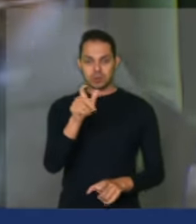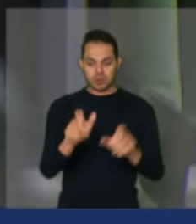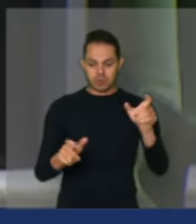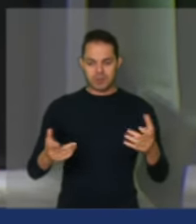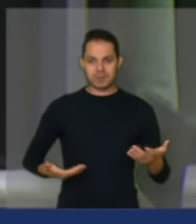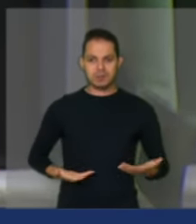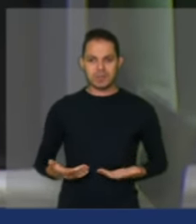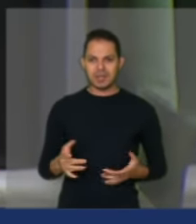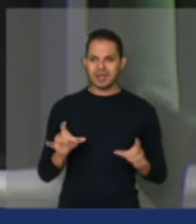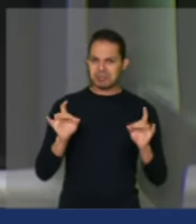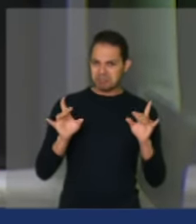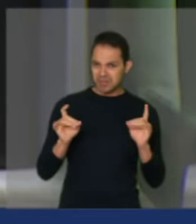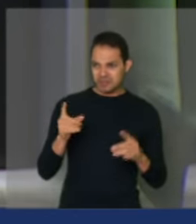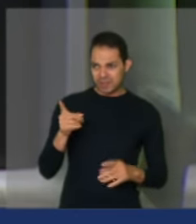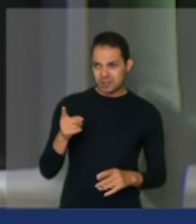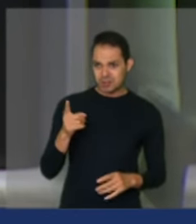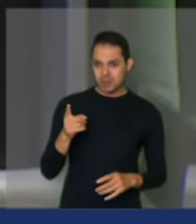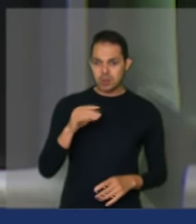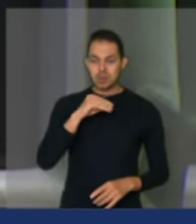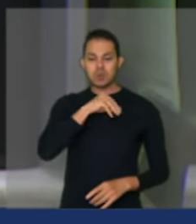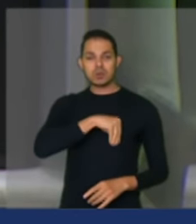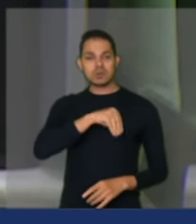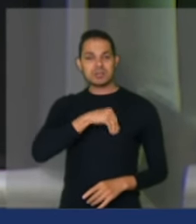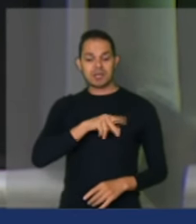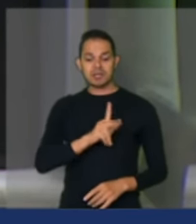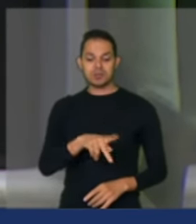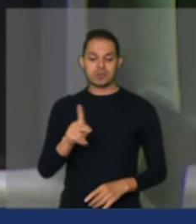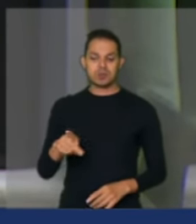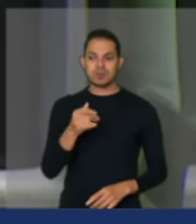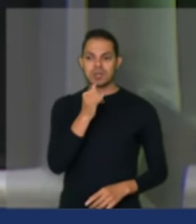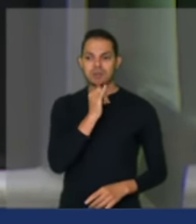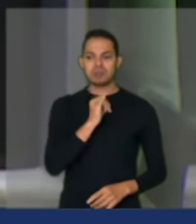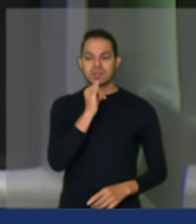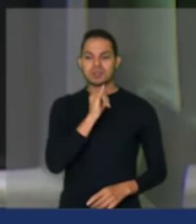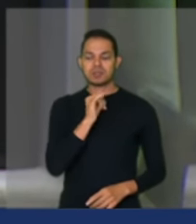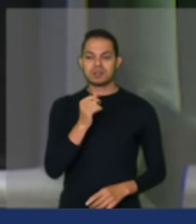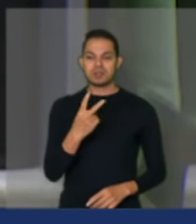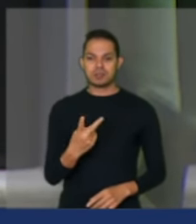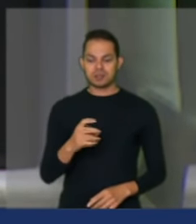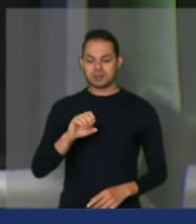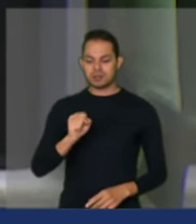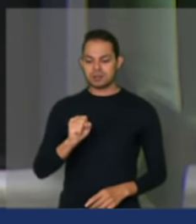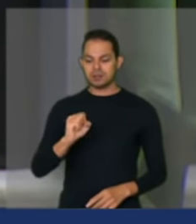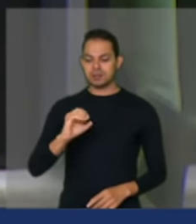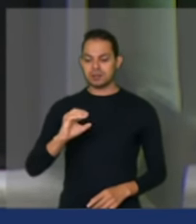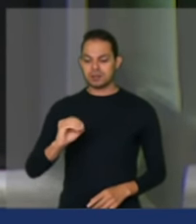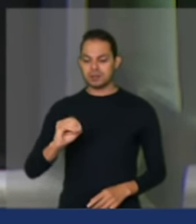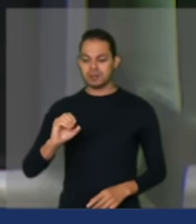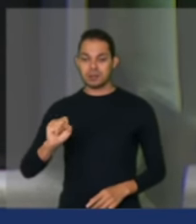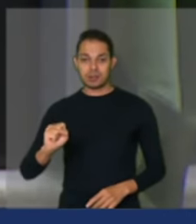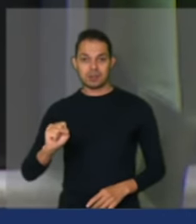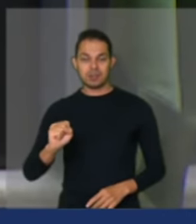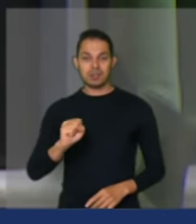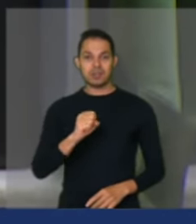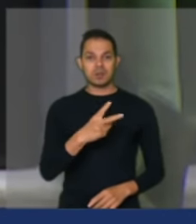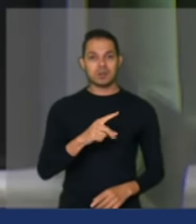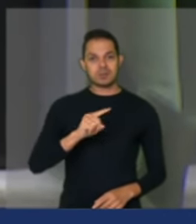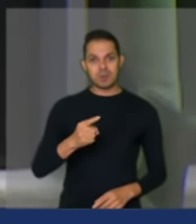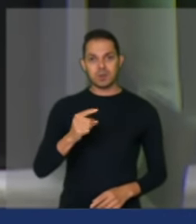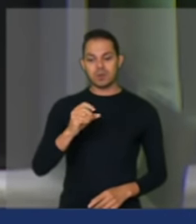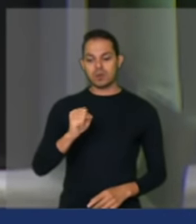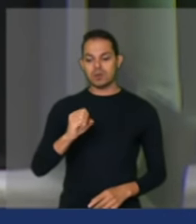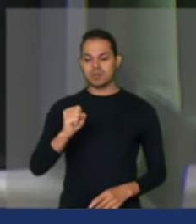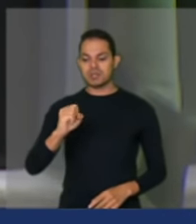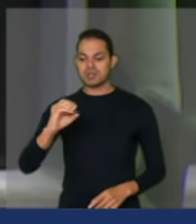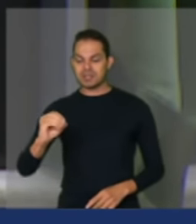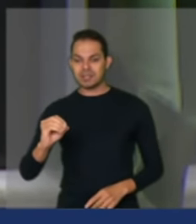privilégio? O salário de uma professora, 2.880 reais para